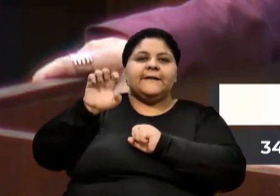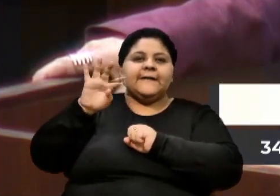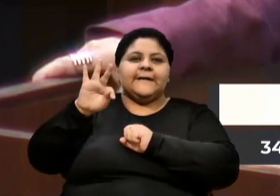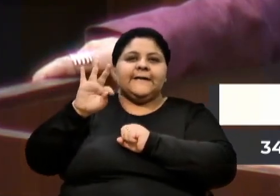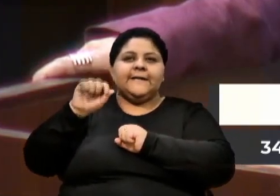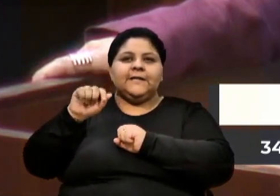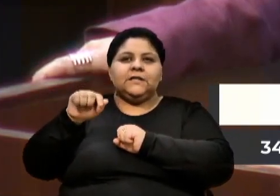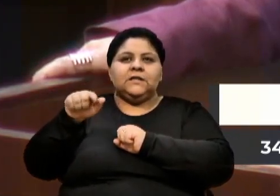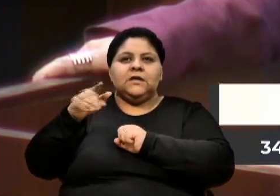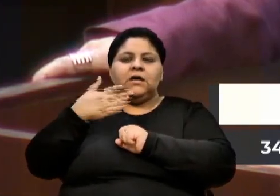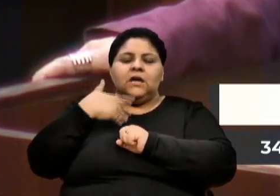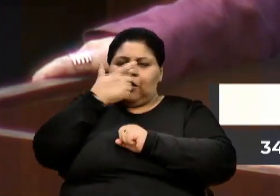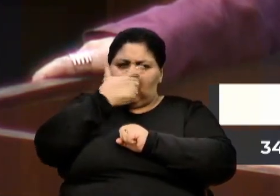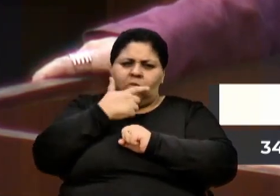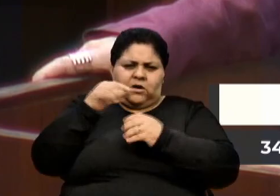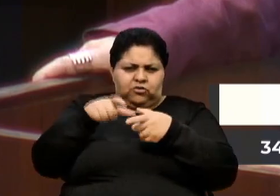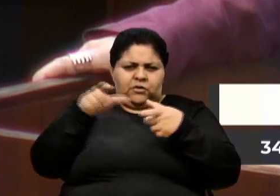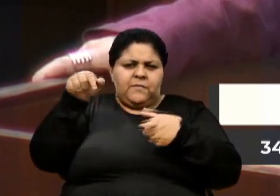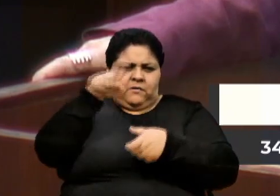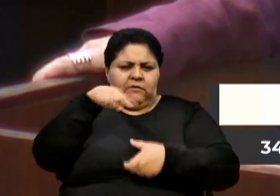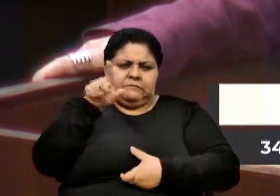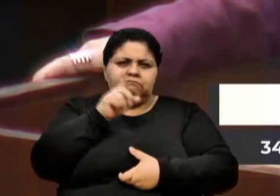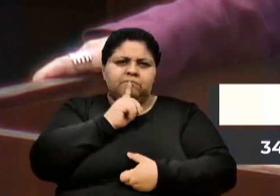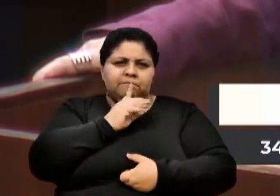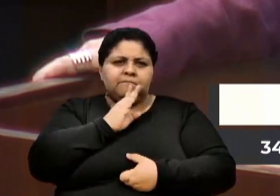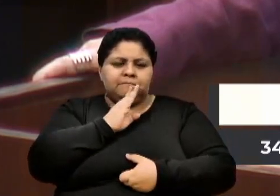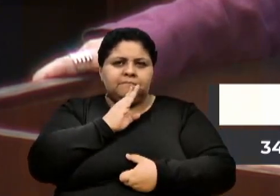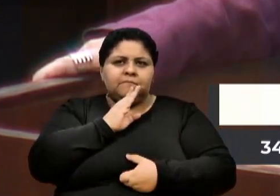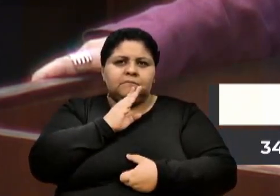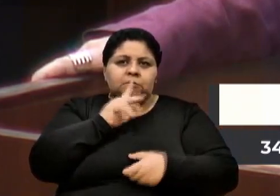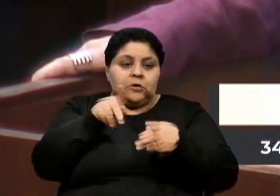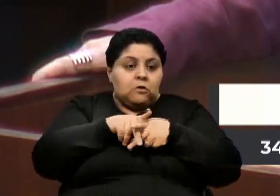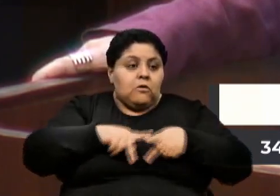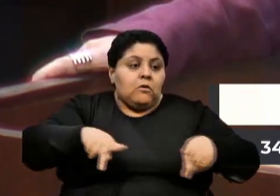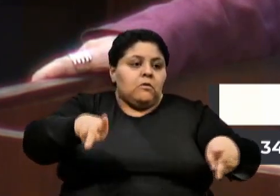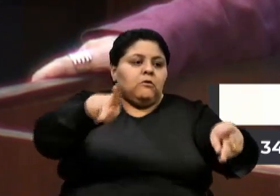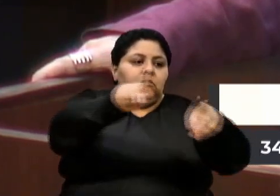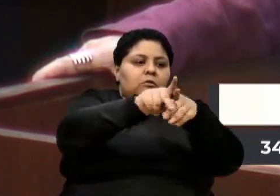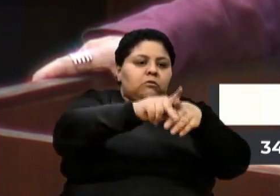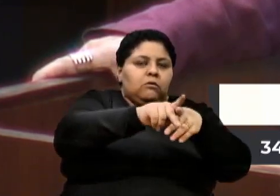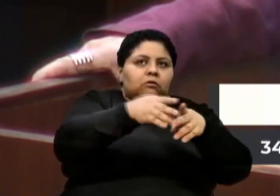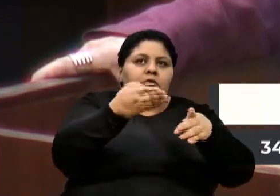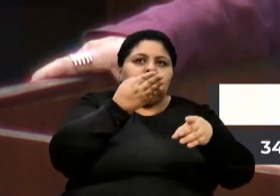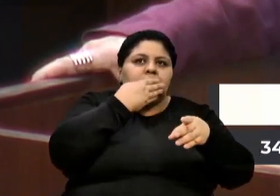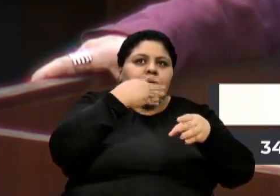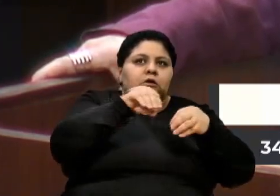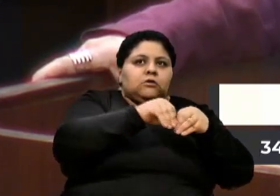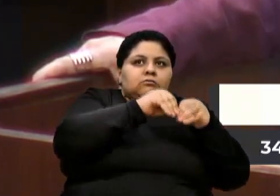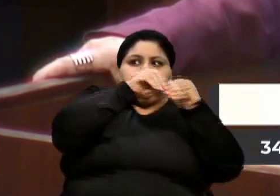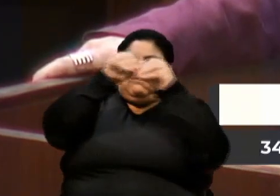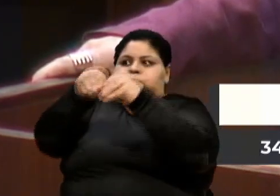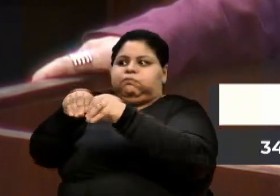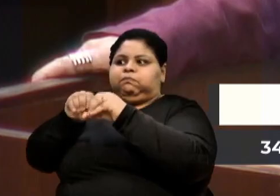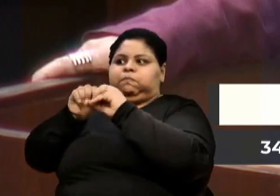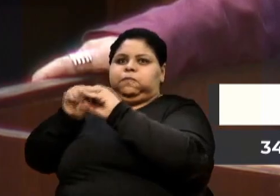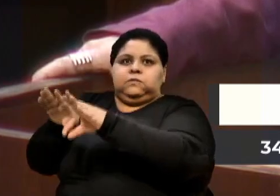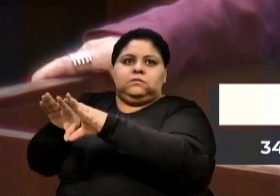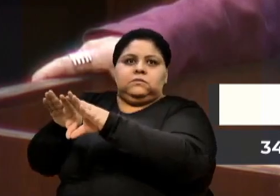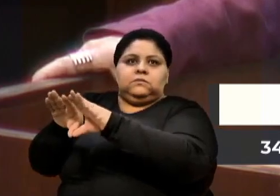Os povos foram, essas pessoas, esses indígenas, foram jogados lá praticamente há dois anos